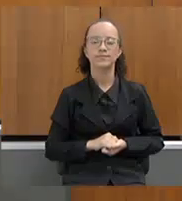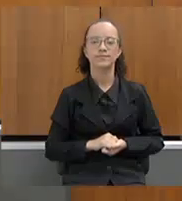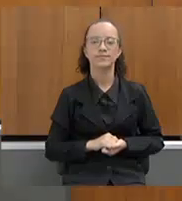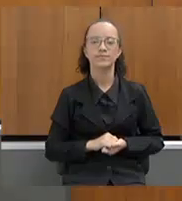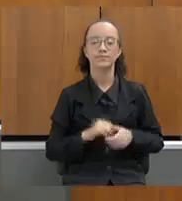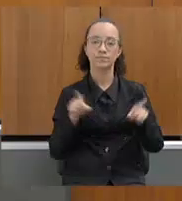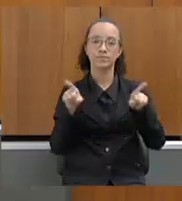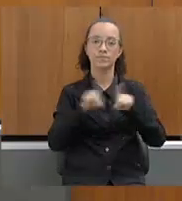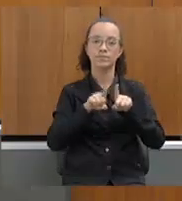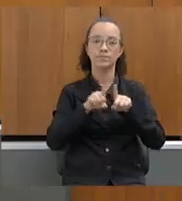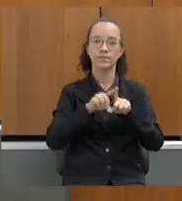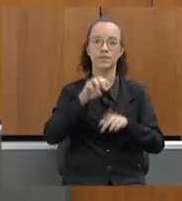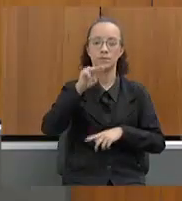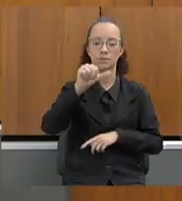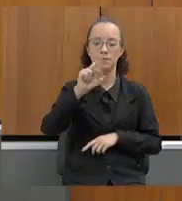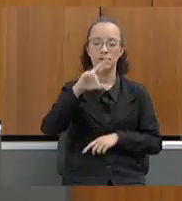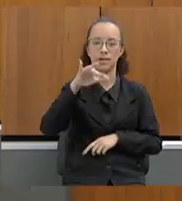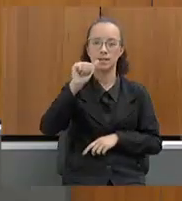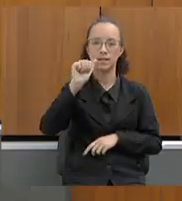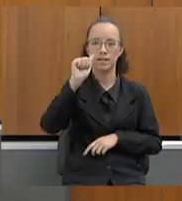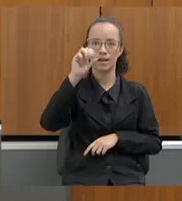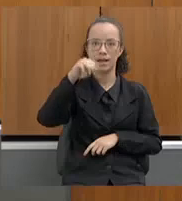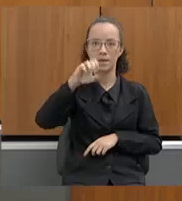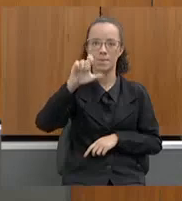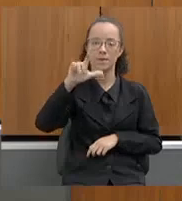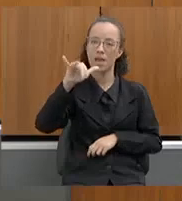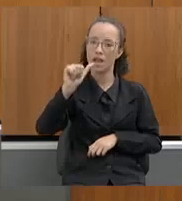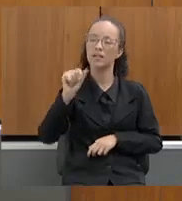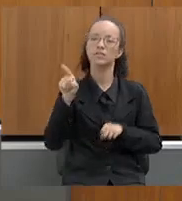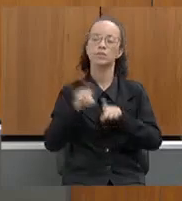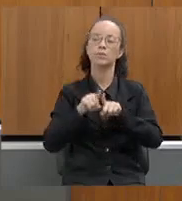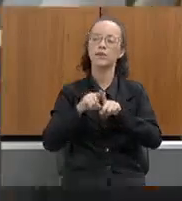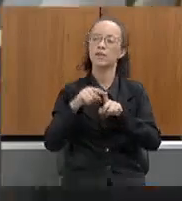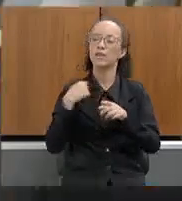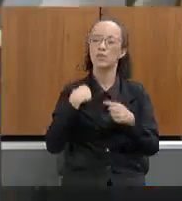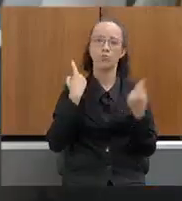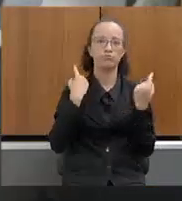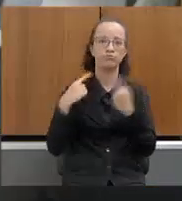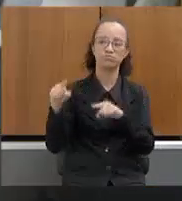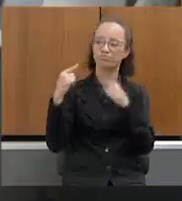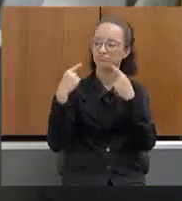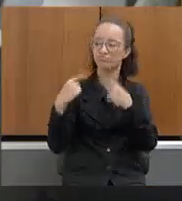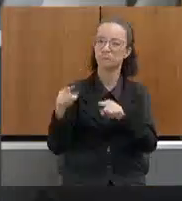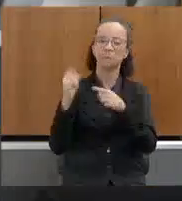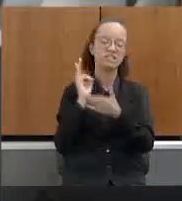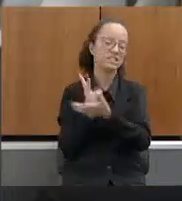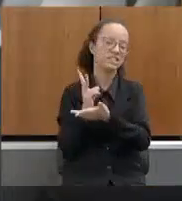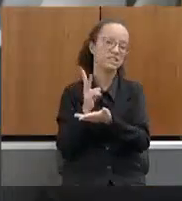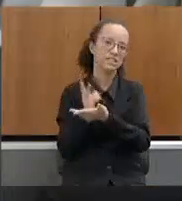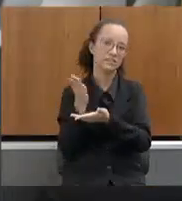a Maria Amélia, que eu já tenho amolado tanto lá com as nossas questões,